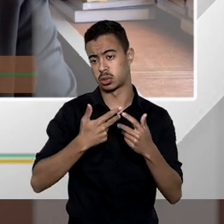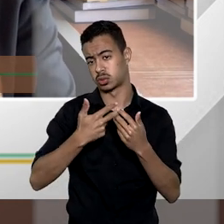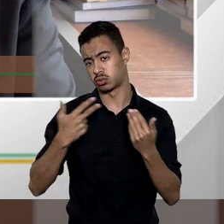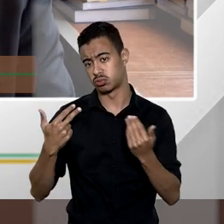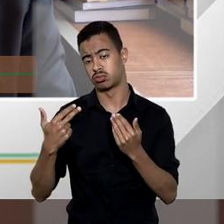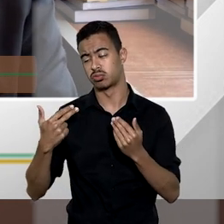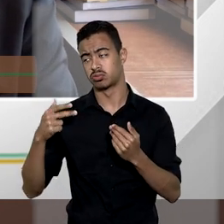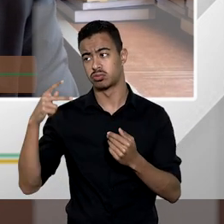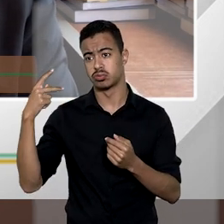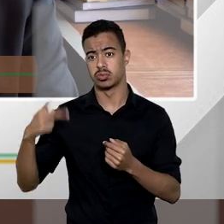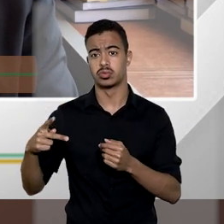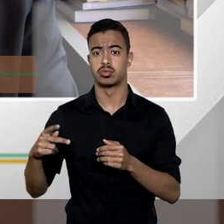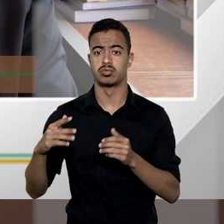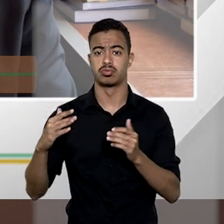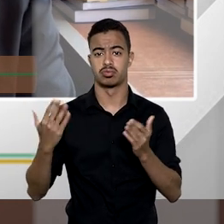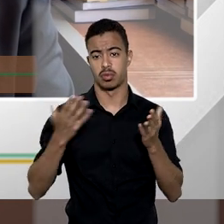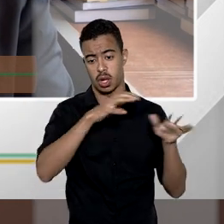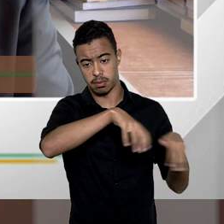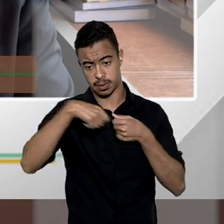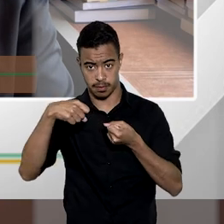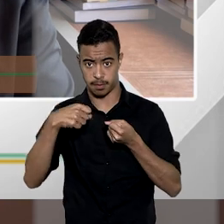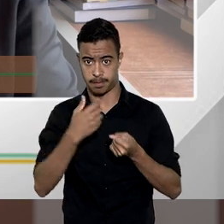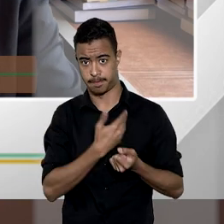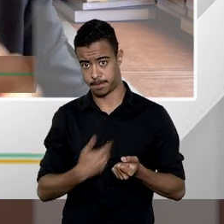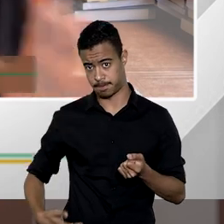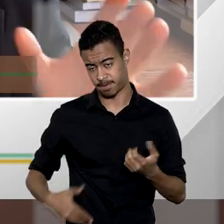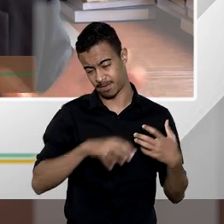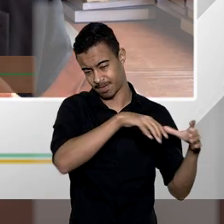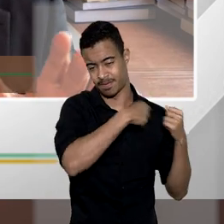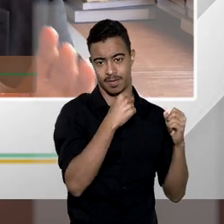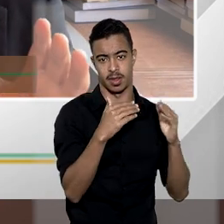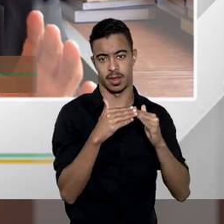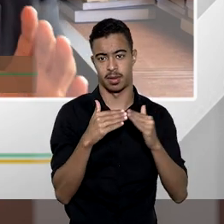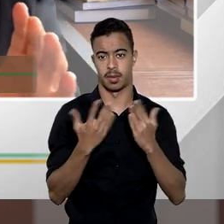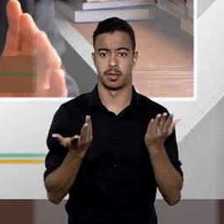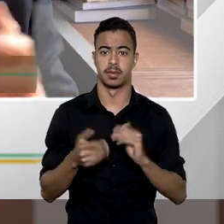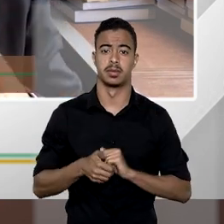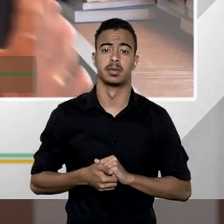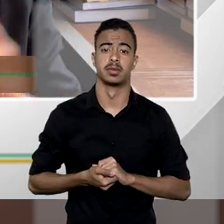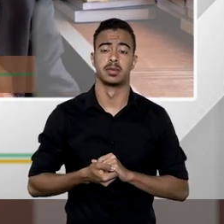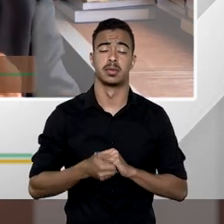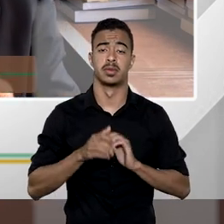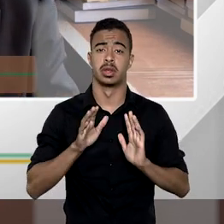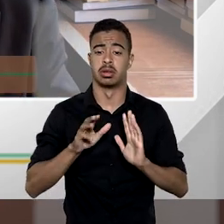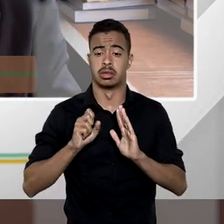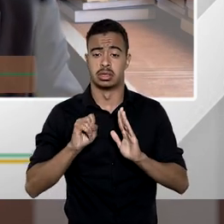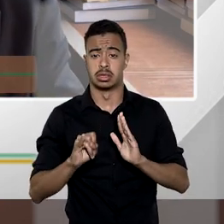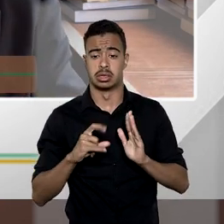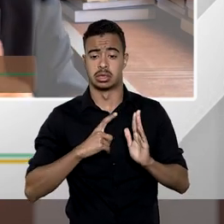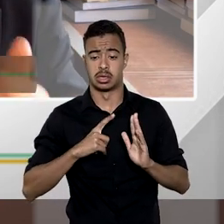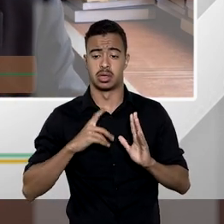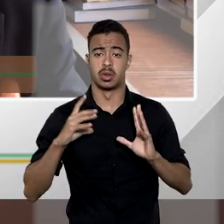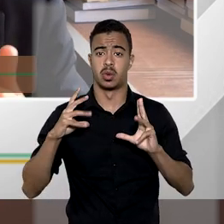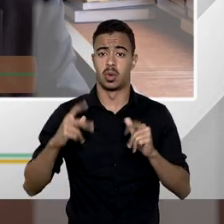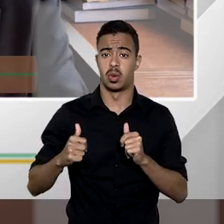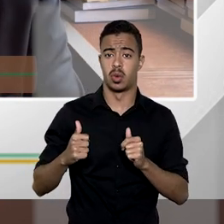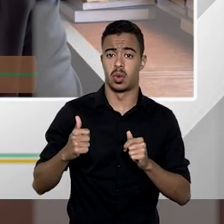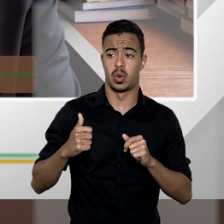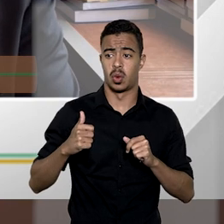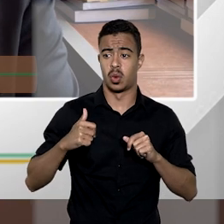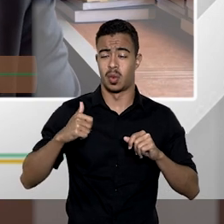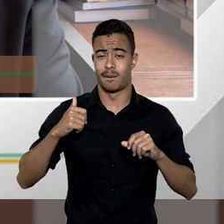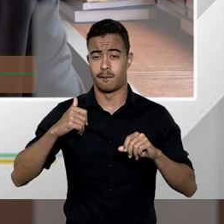qualquer que seja a data da invasão ou mesmo a extensão da invasão se total ou mínima o esbulho